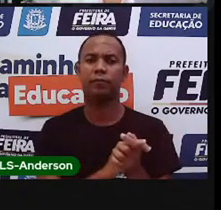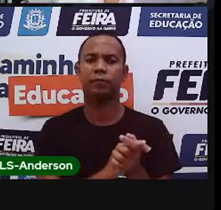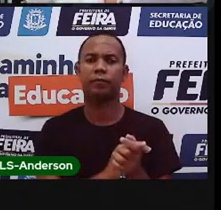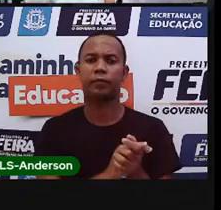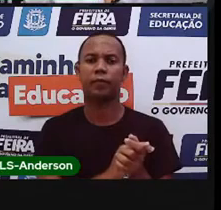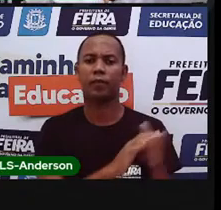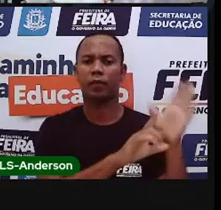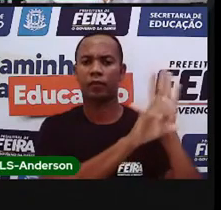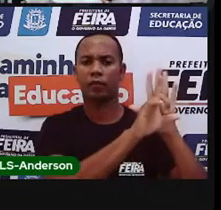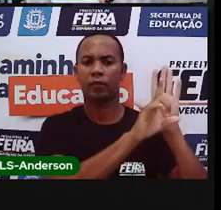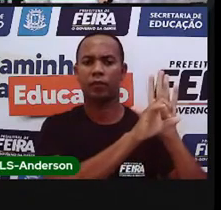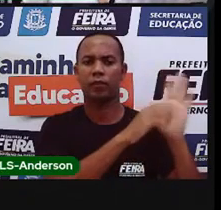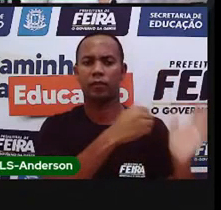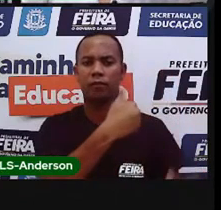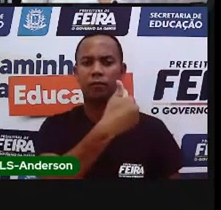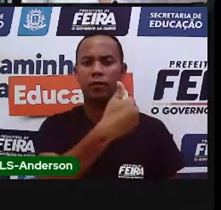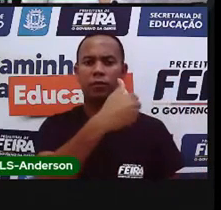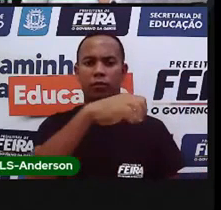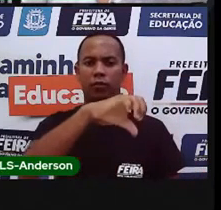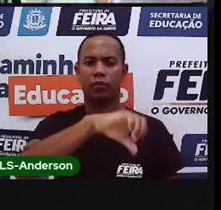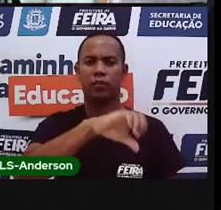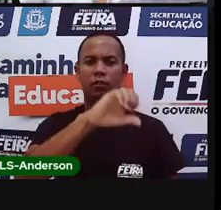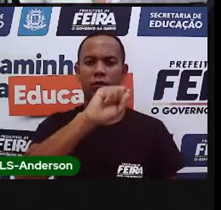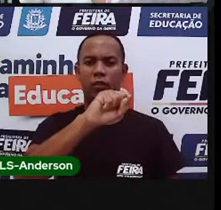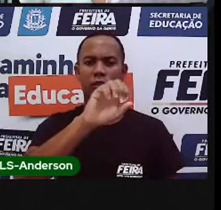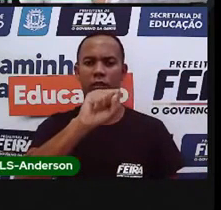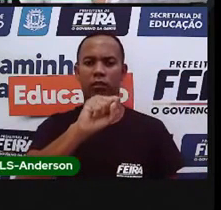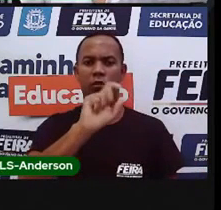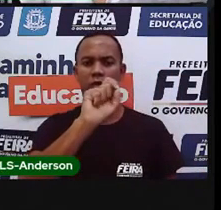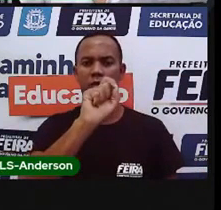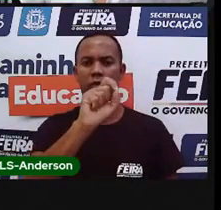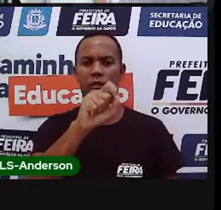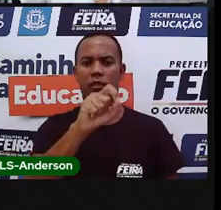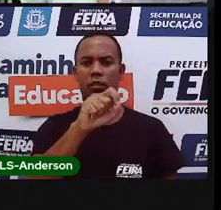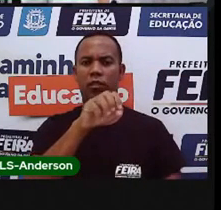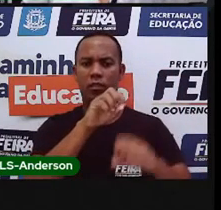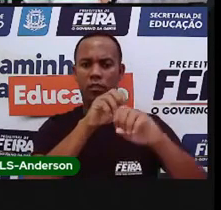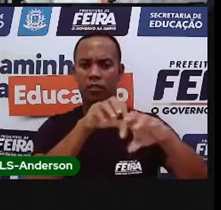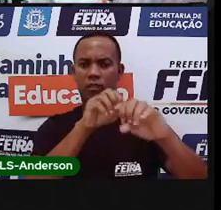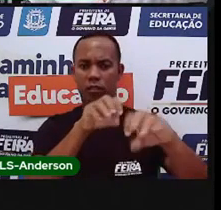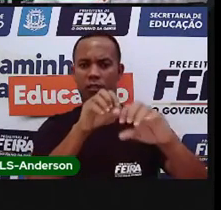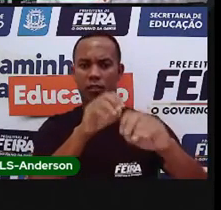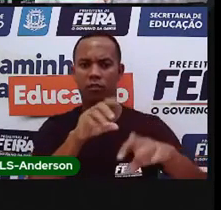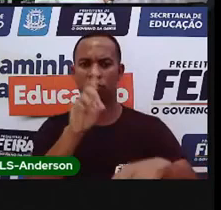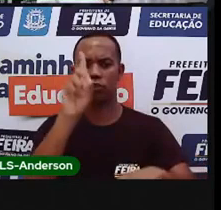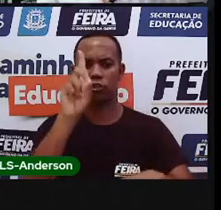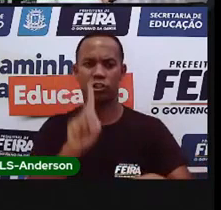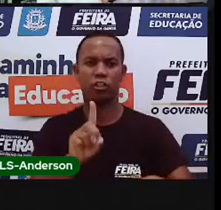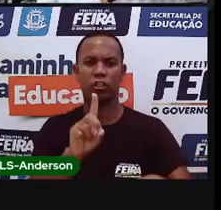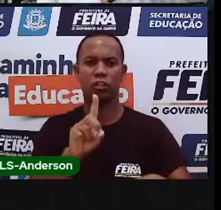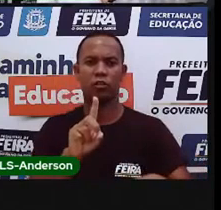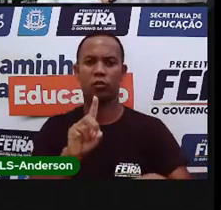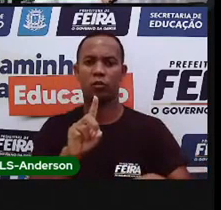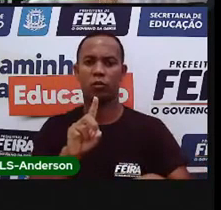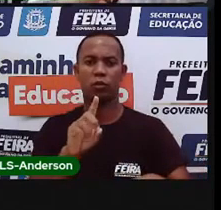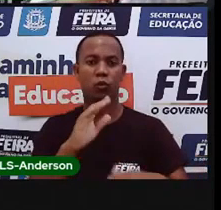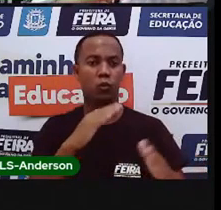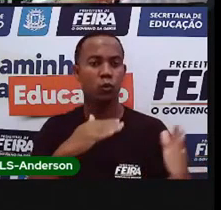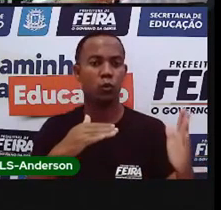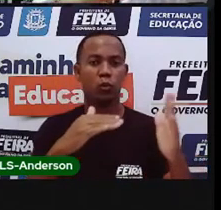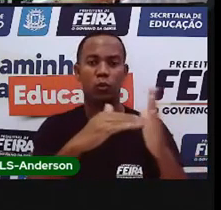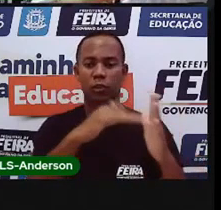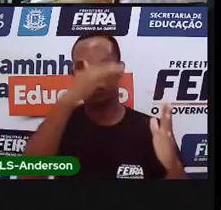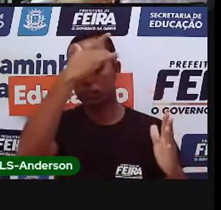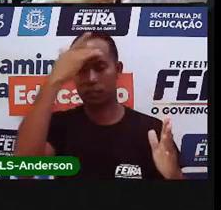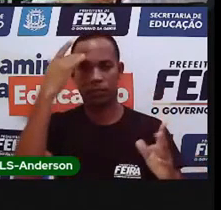de 1988, diz o seguinte, que a educação é um direito fundamental de natureza social. O que é uma